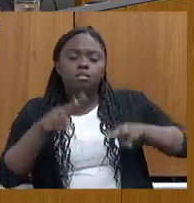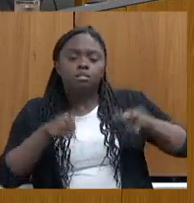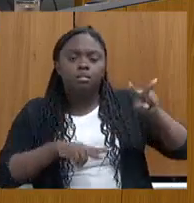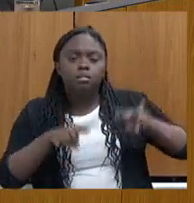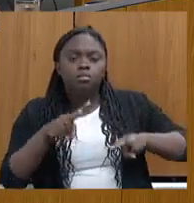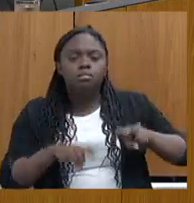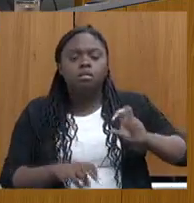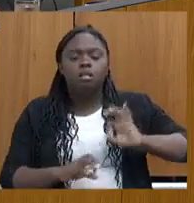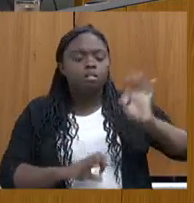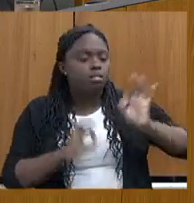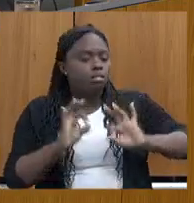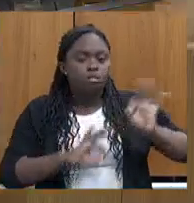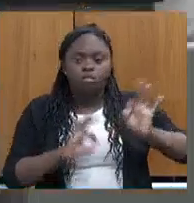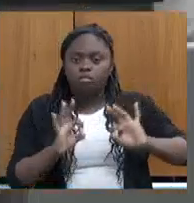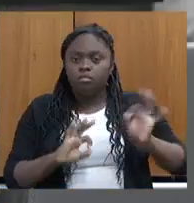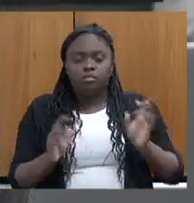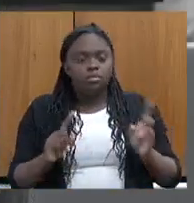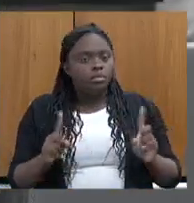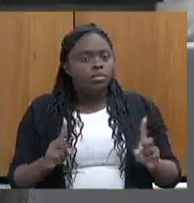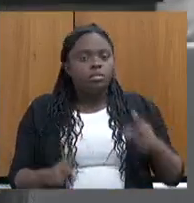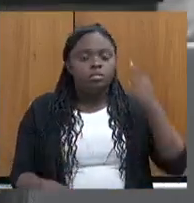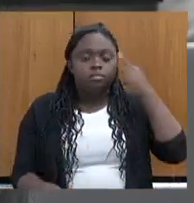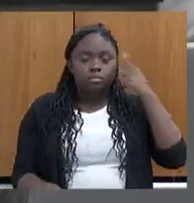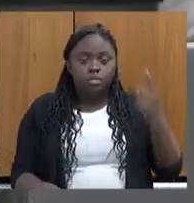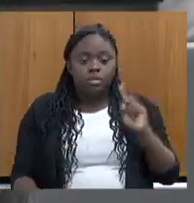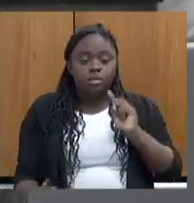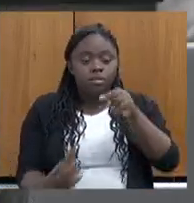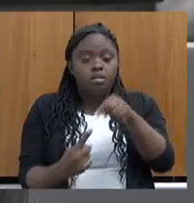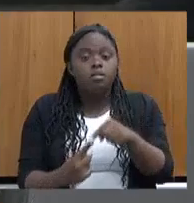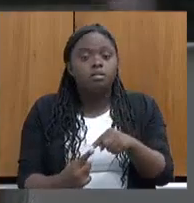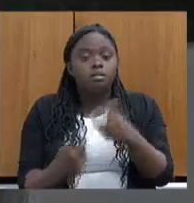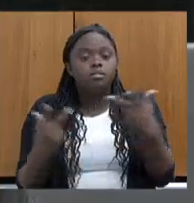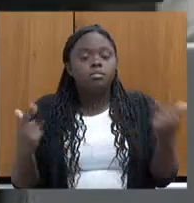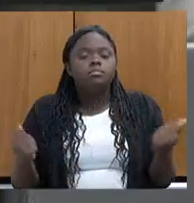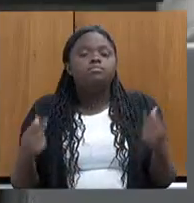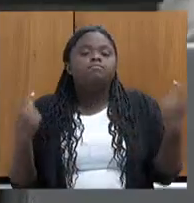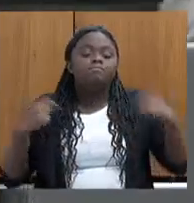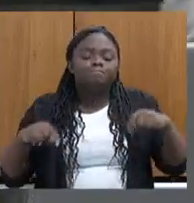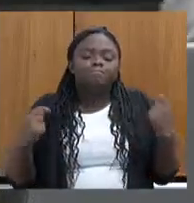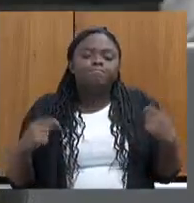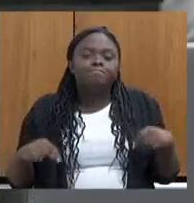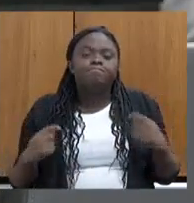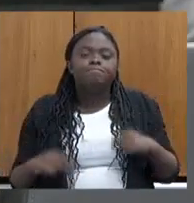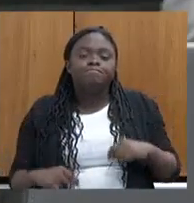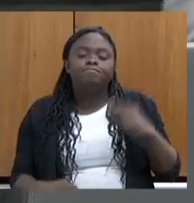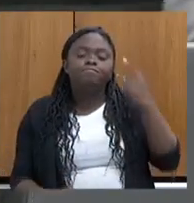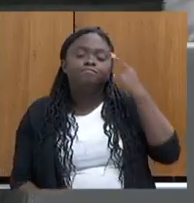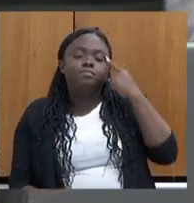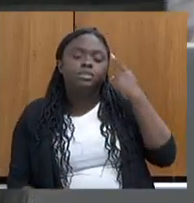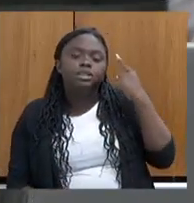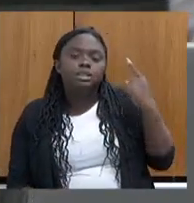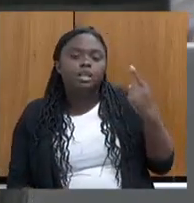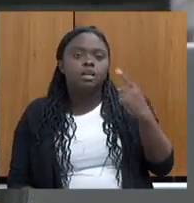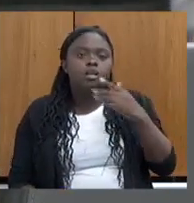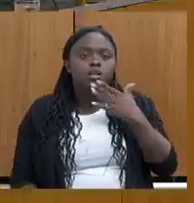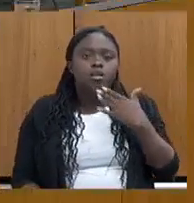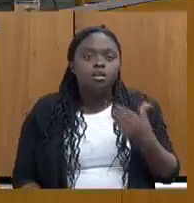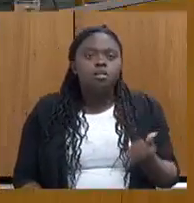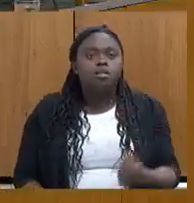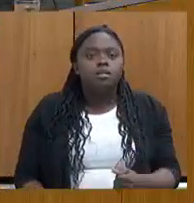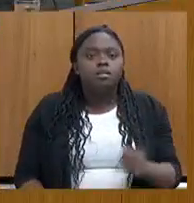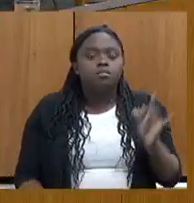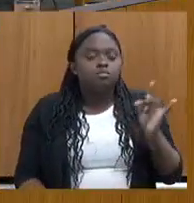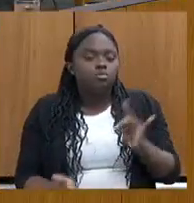não foi planejado para isso, pensado para isso. Então, a gente precisava de pensar de que forma a gente